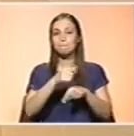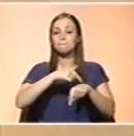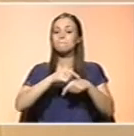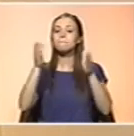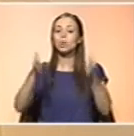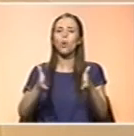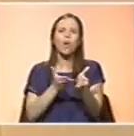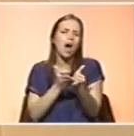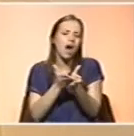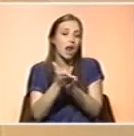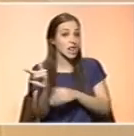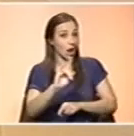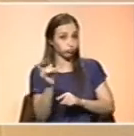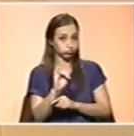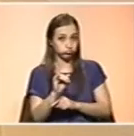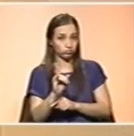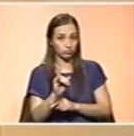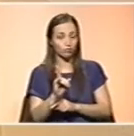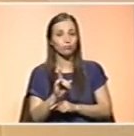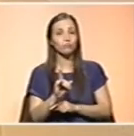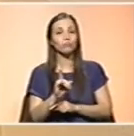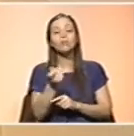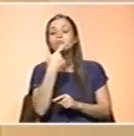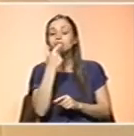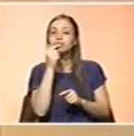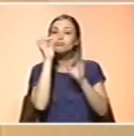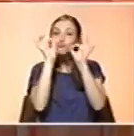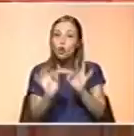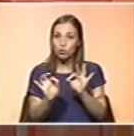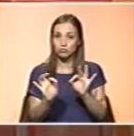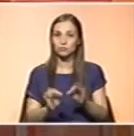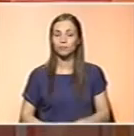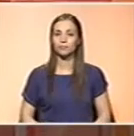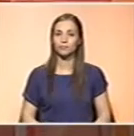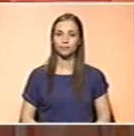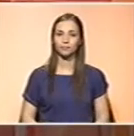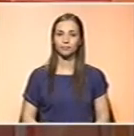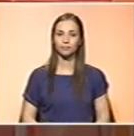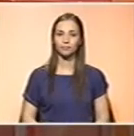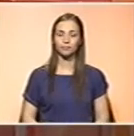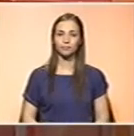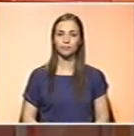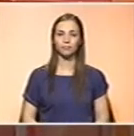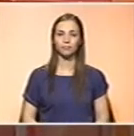prolongado de tempo e com a posologia correta. E não temos quem